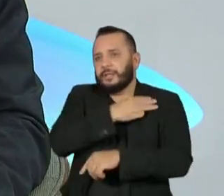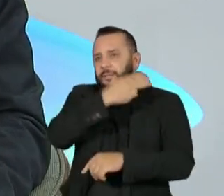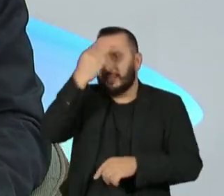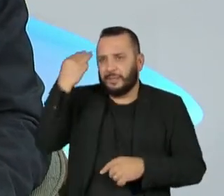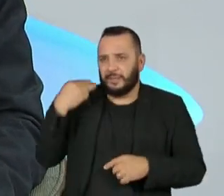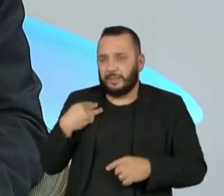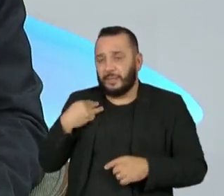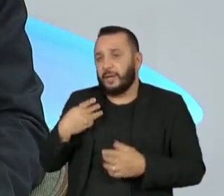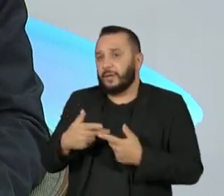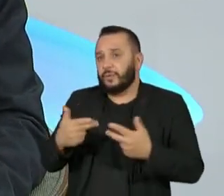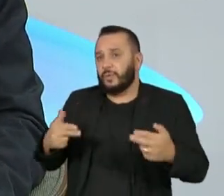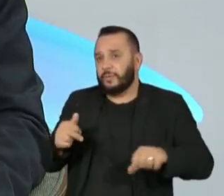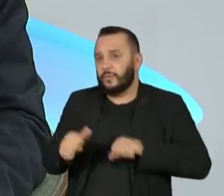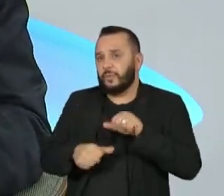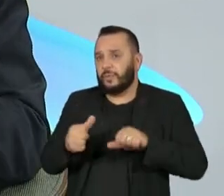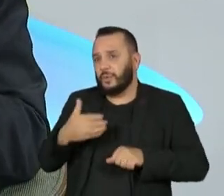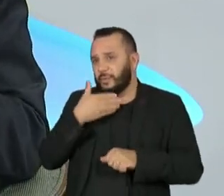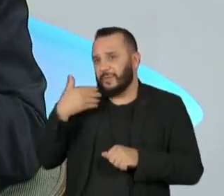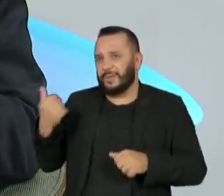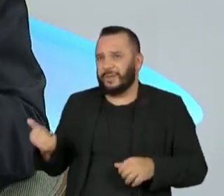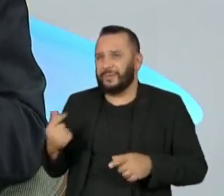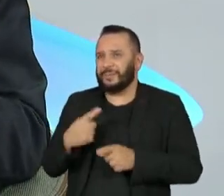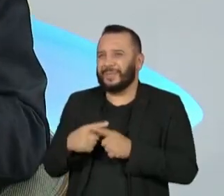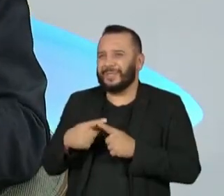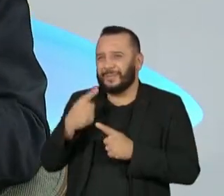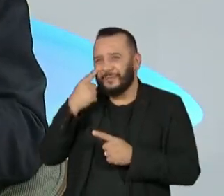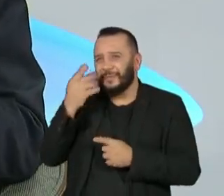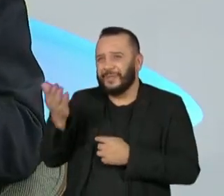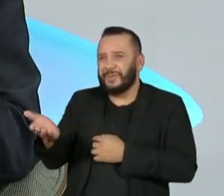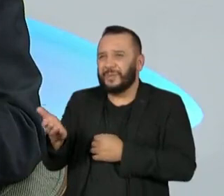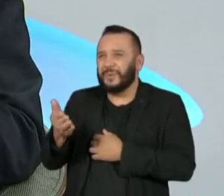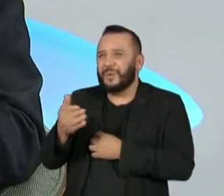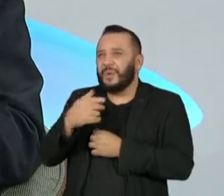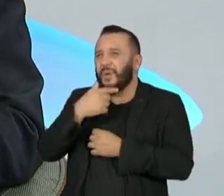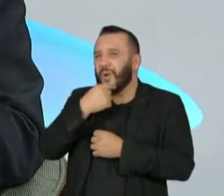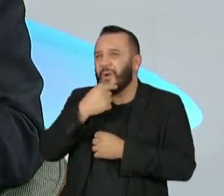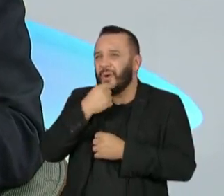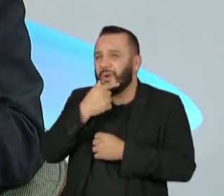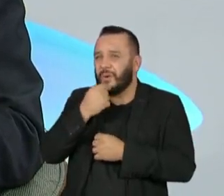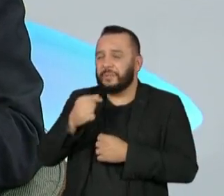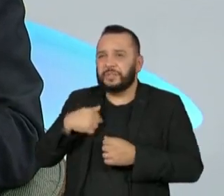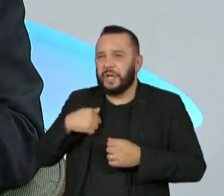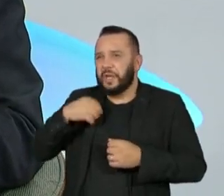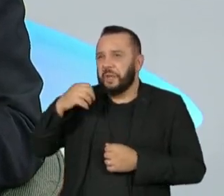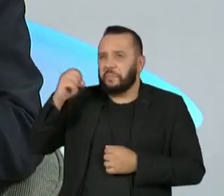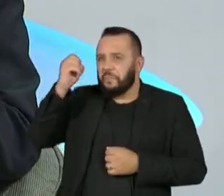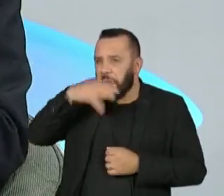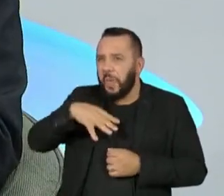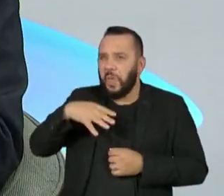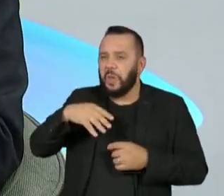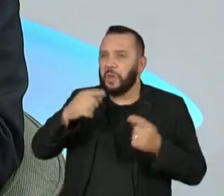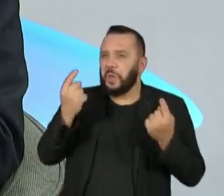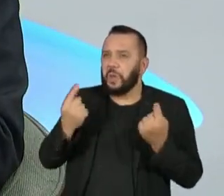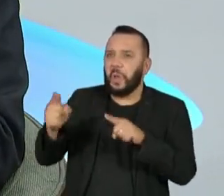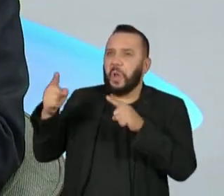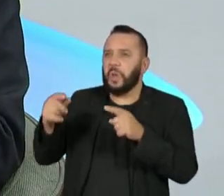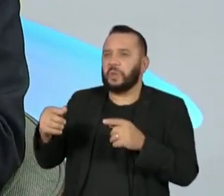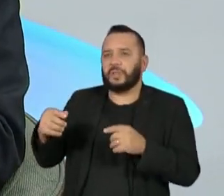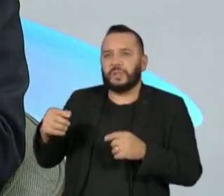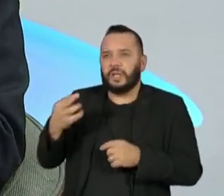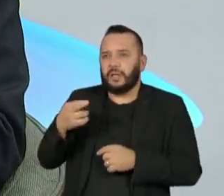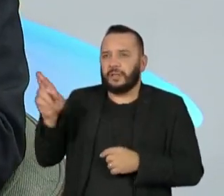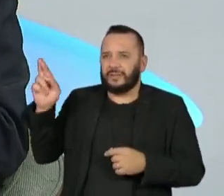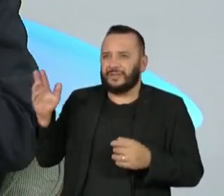mudar um pouco para melhor. Porque se viu que o sujeito está transformando a intolerância religiosa numa política de Estado.